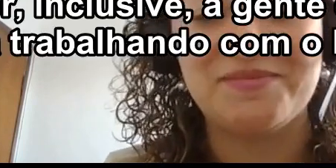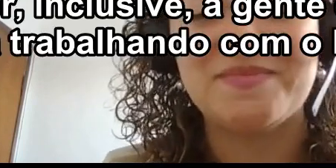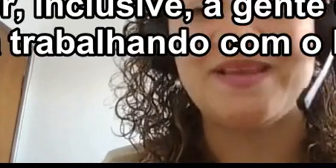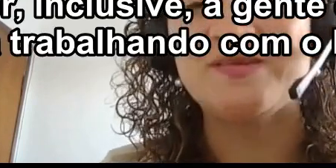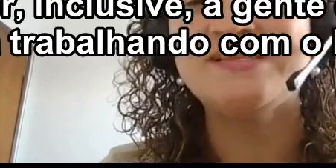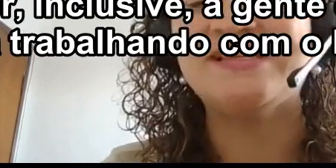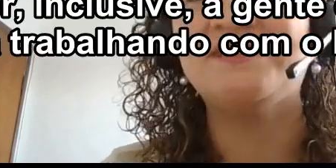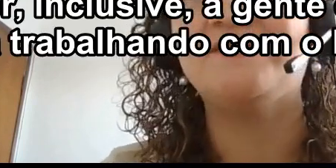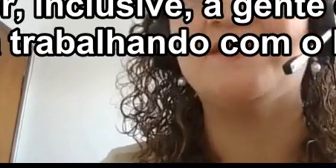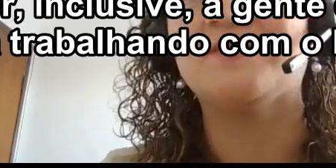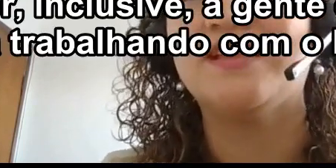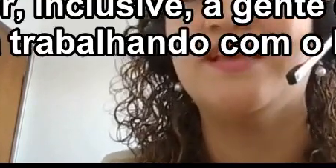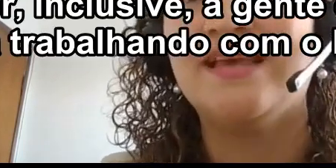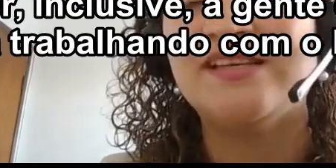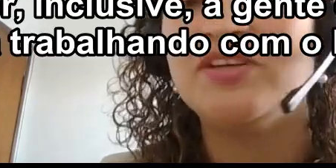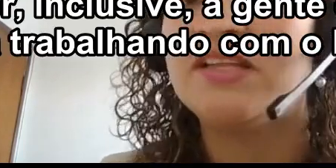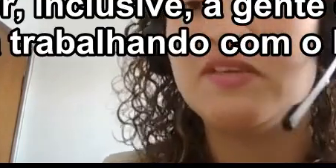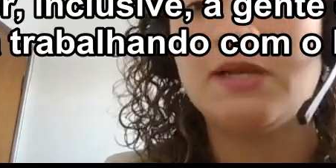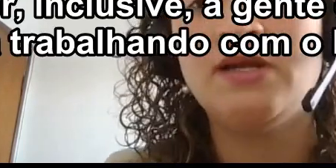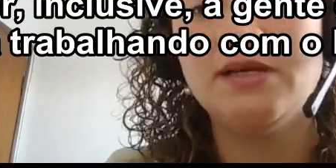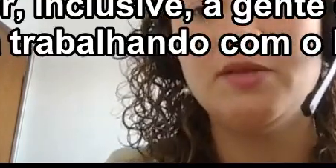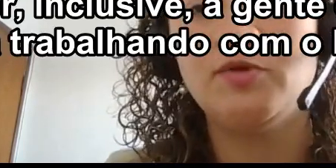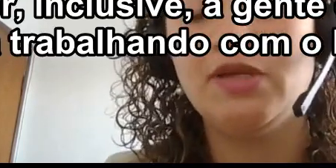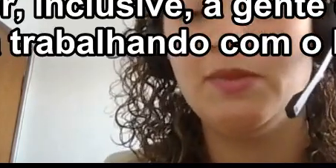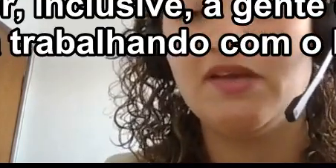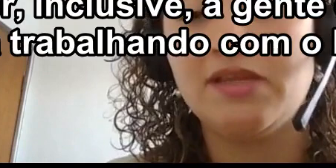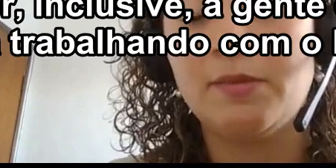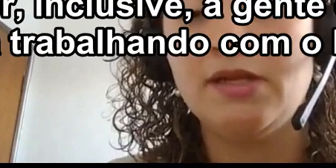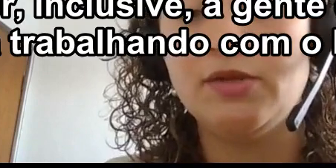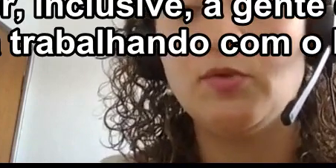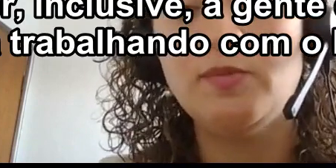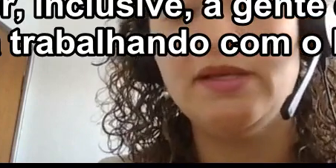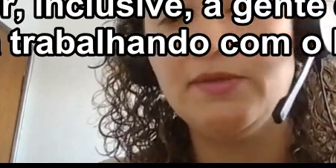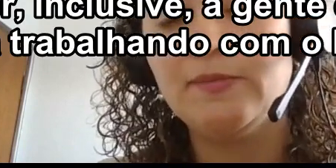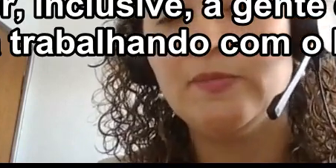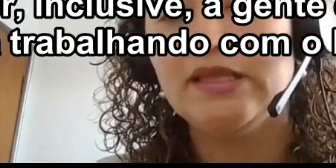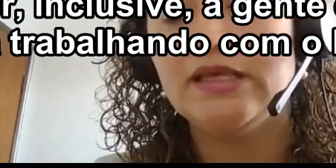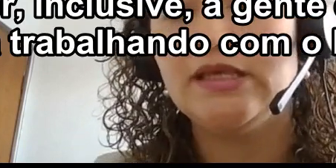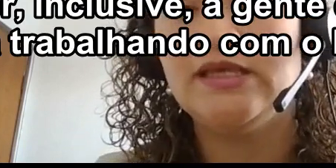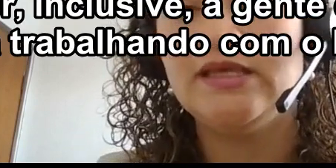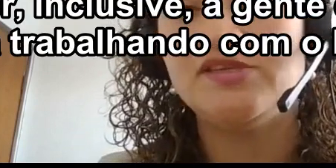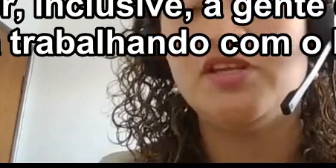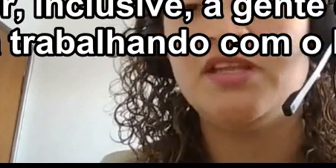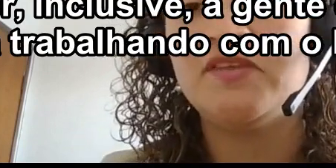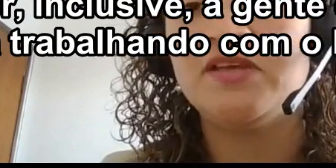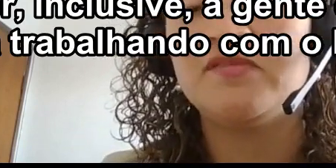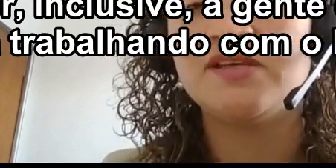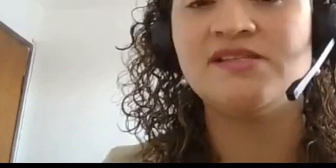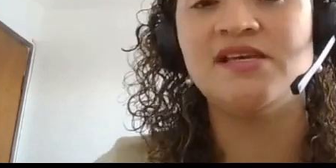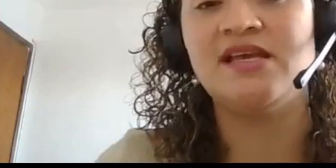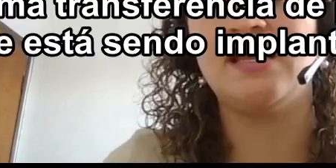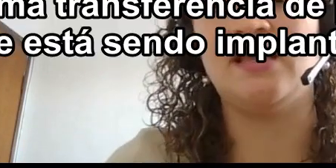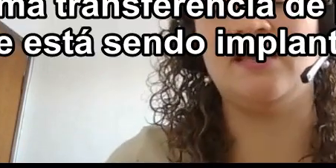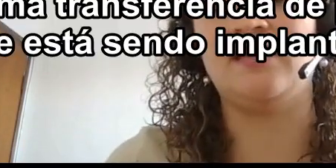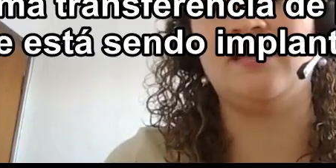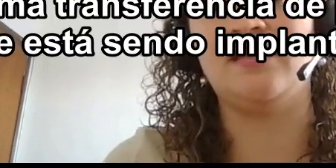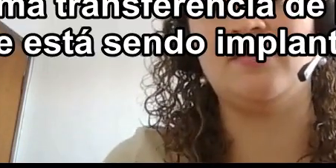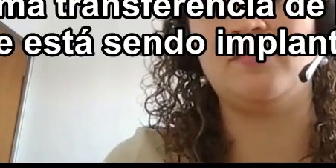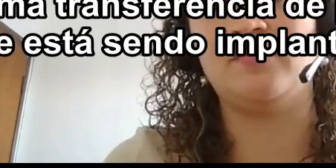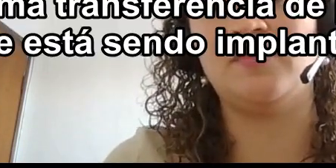Jennifer. Inclusive, a gente estava trabalhando, o meu time estava trabalhando com o Miro e a gente teve que fazer